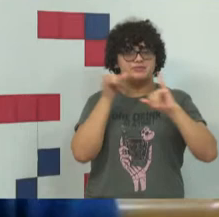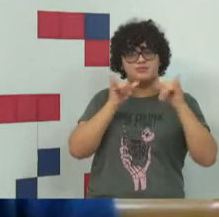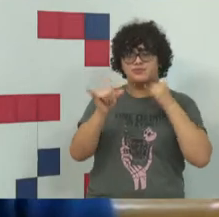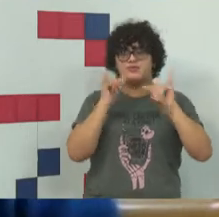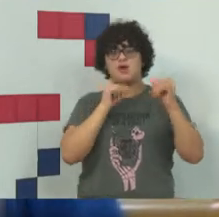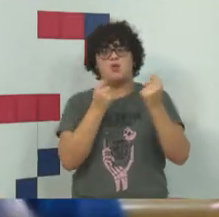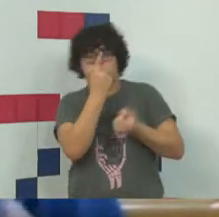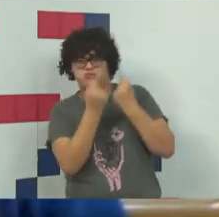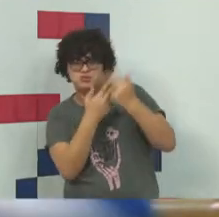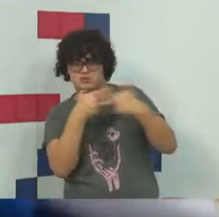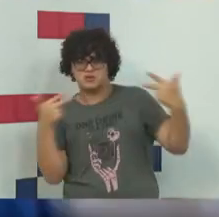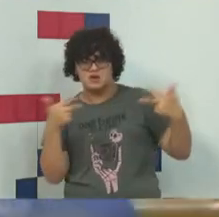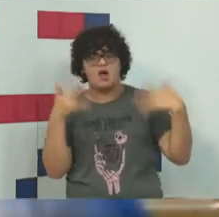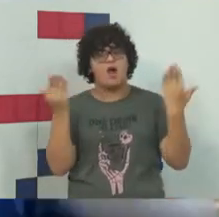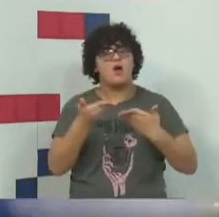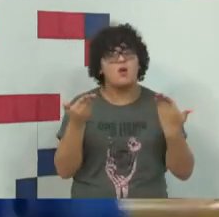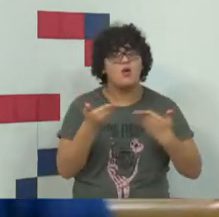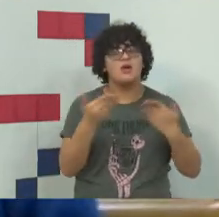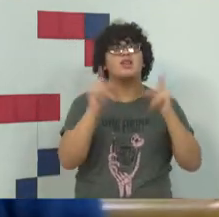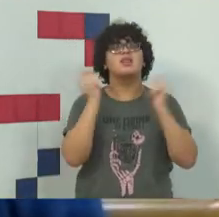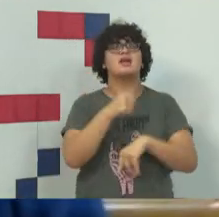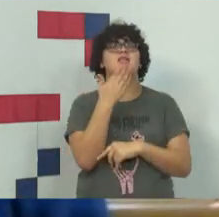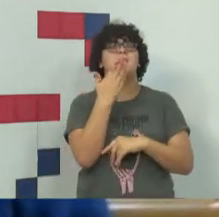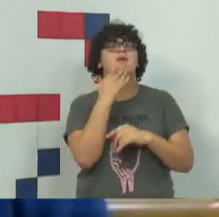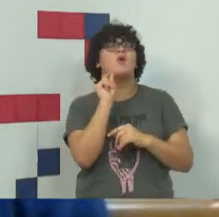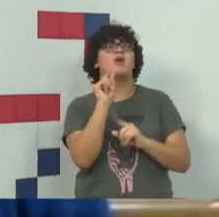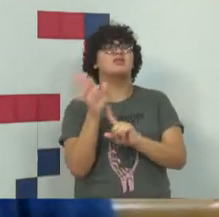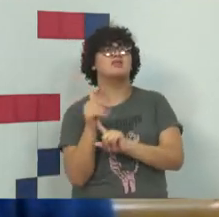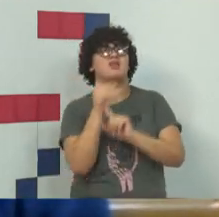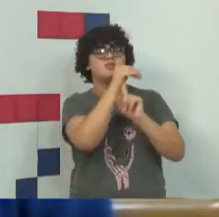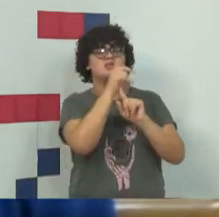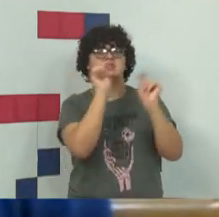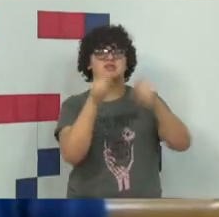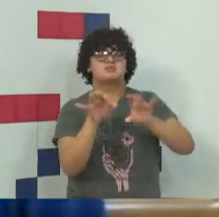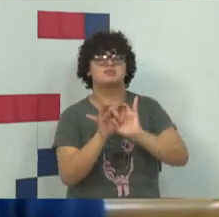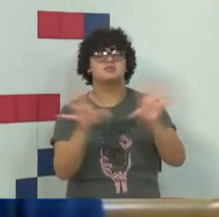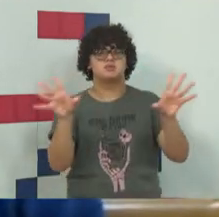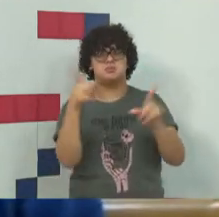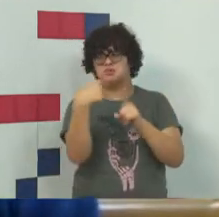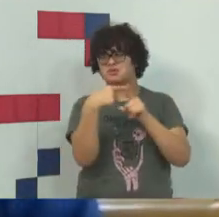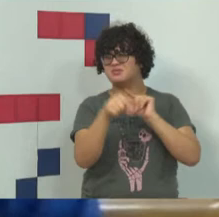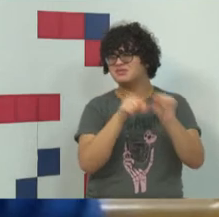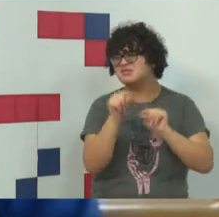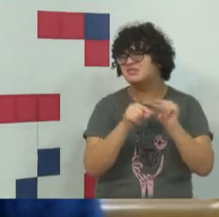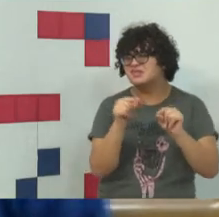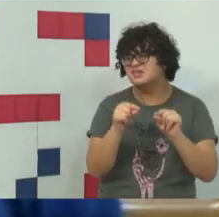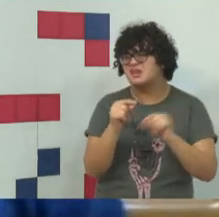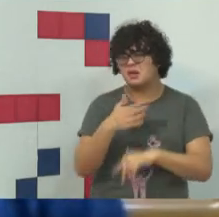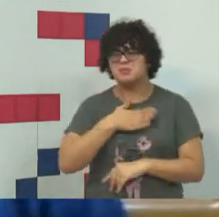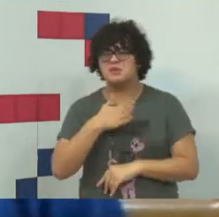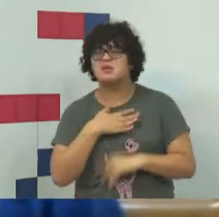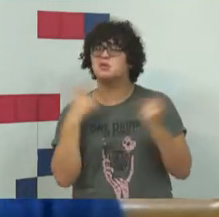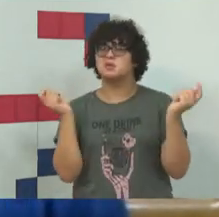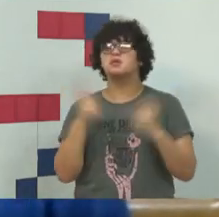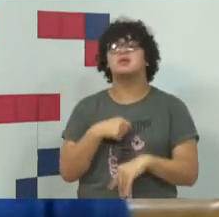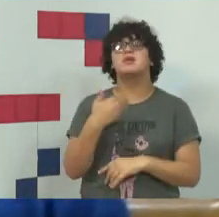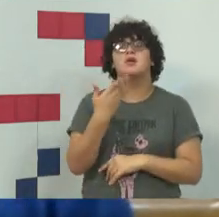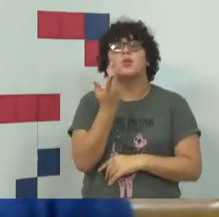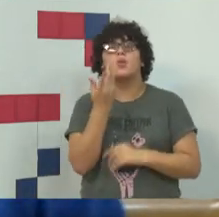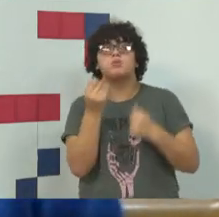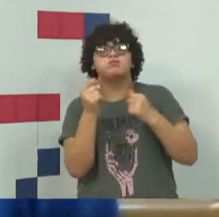coisa nesse sentido, alguma tecnologia que permita. Por quê? Porque na mídia tradicional